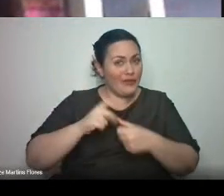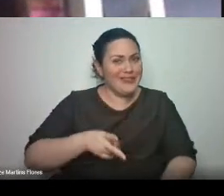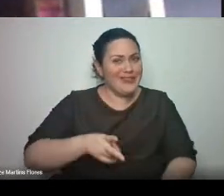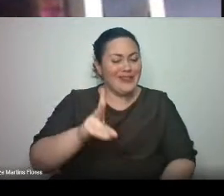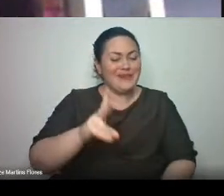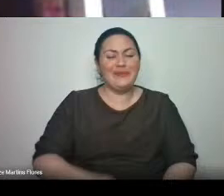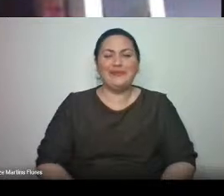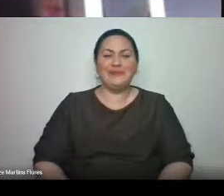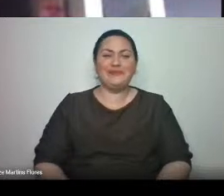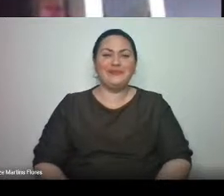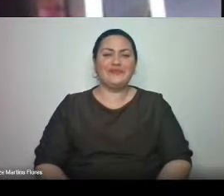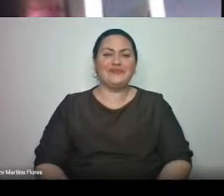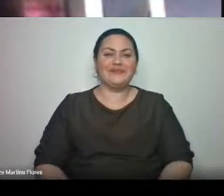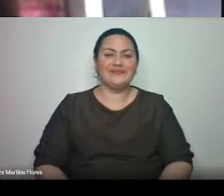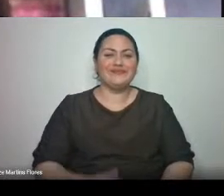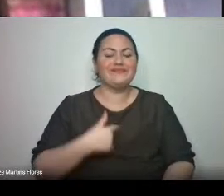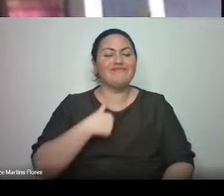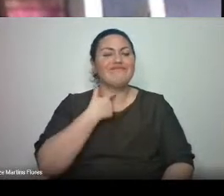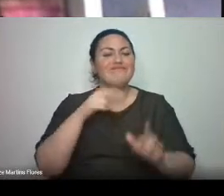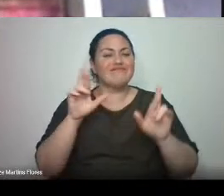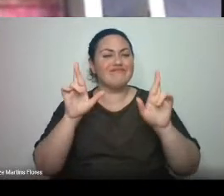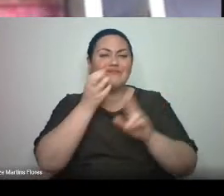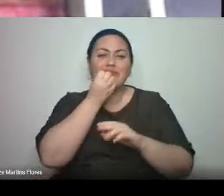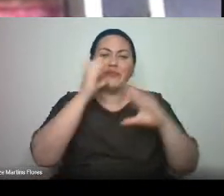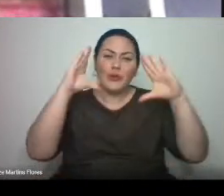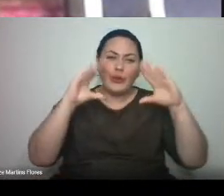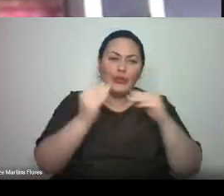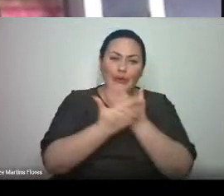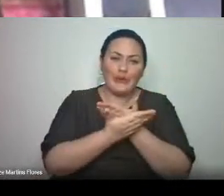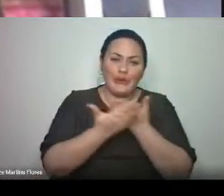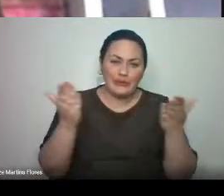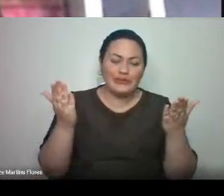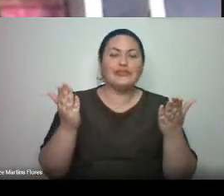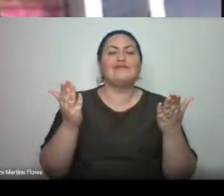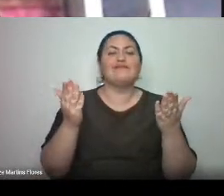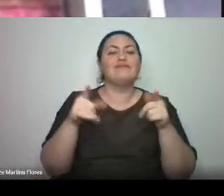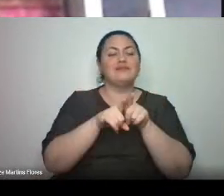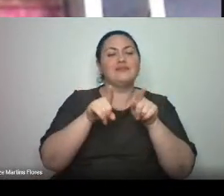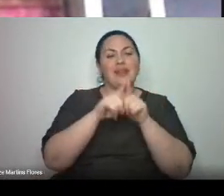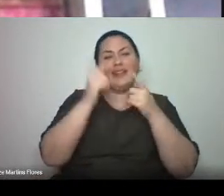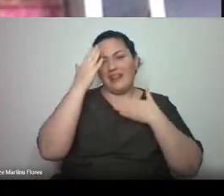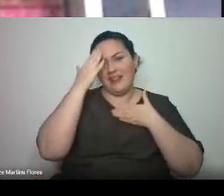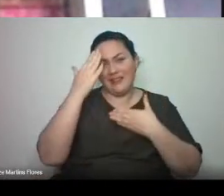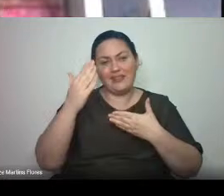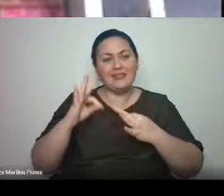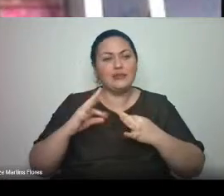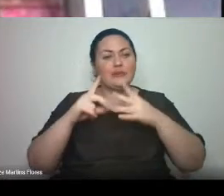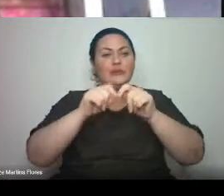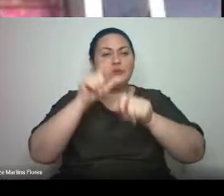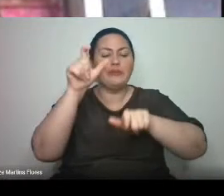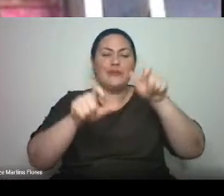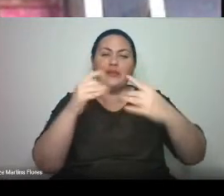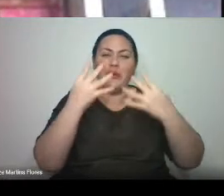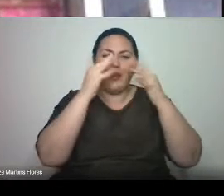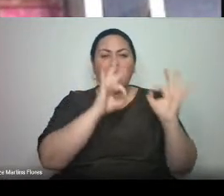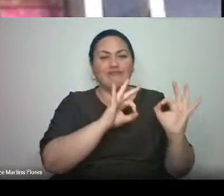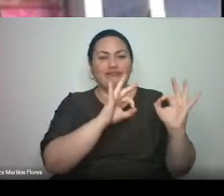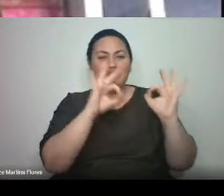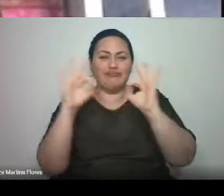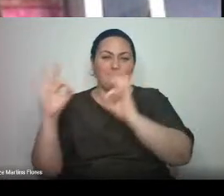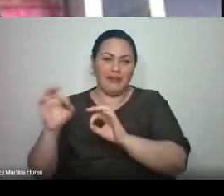Então, eu desejo uma boa noite a todos e agradeço a todos que acompanharam a cerimônia.